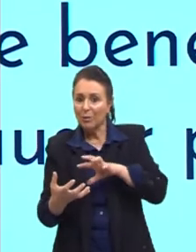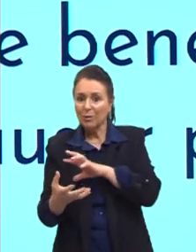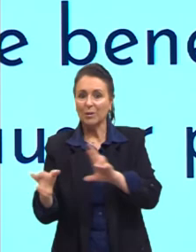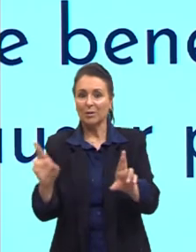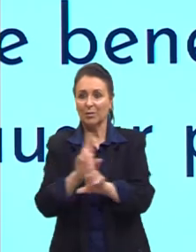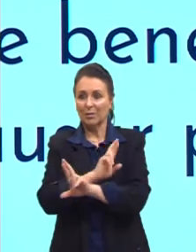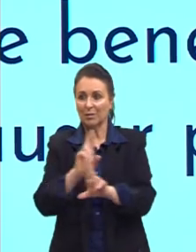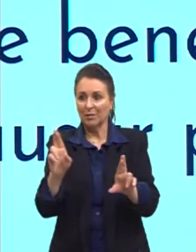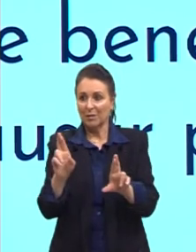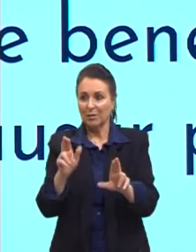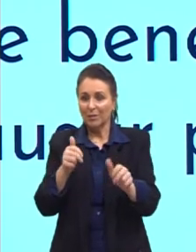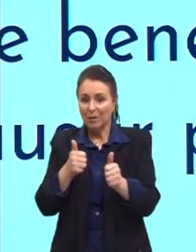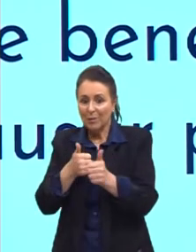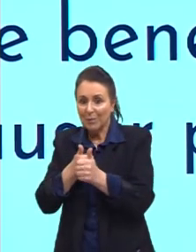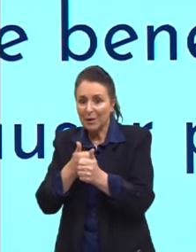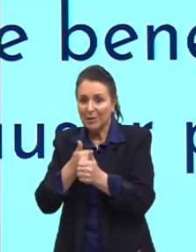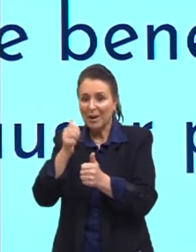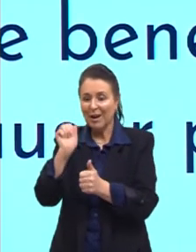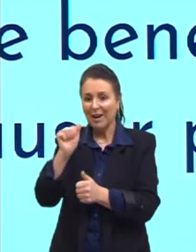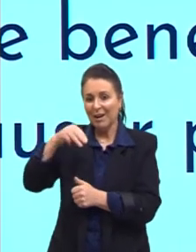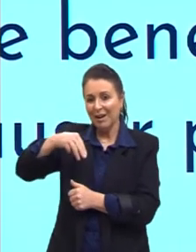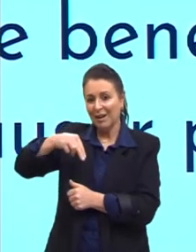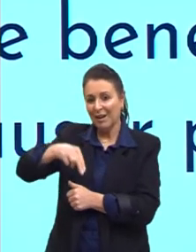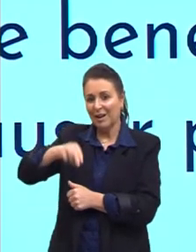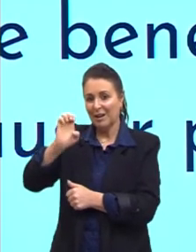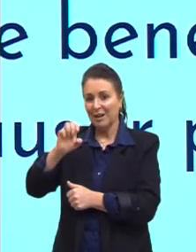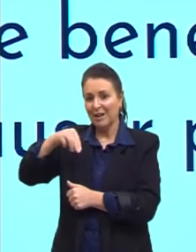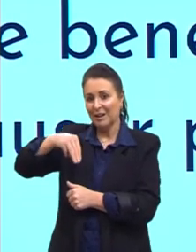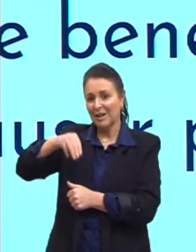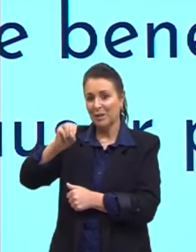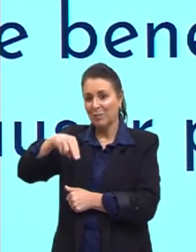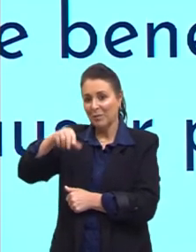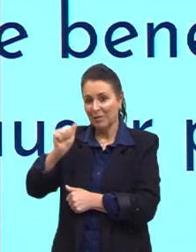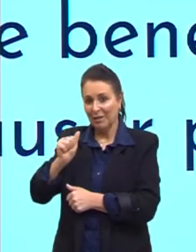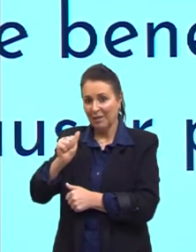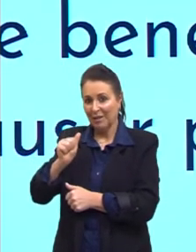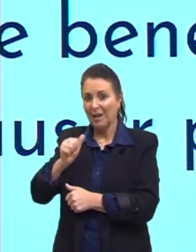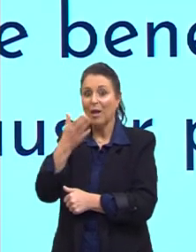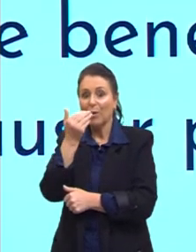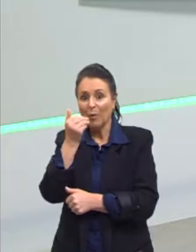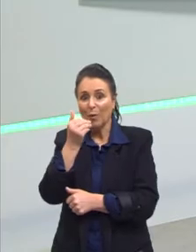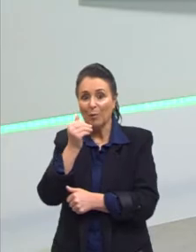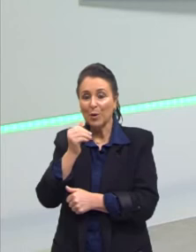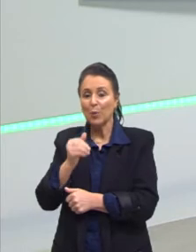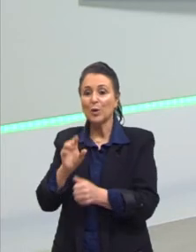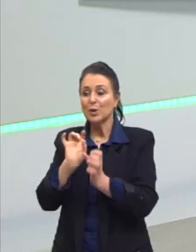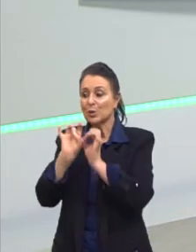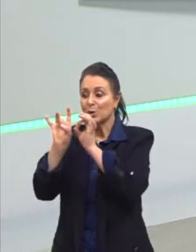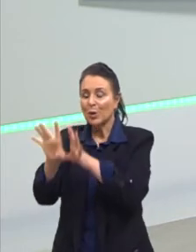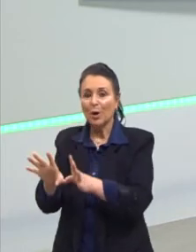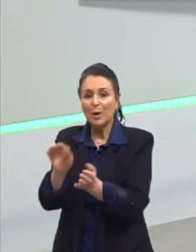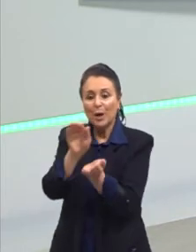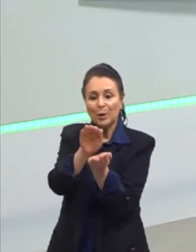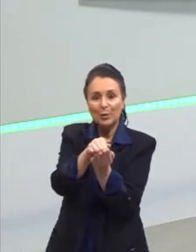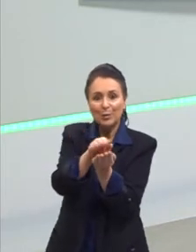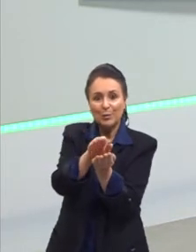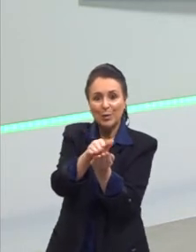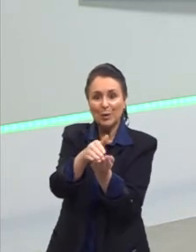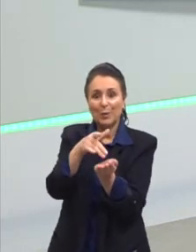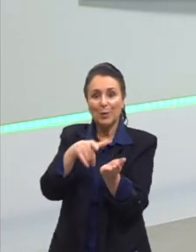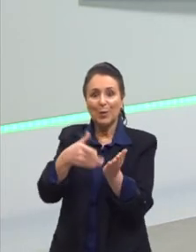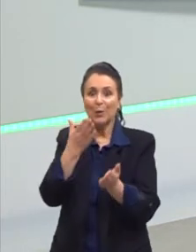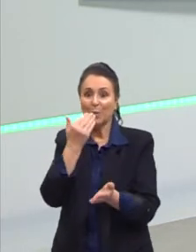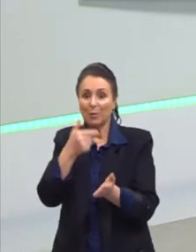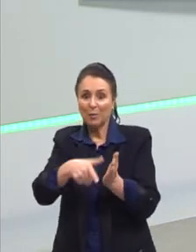tubarão, catando ali os restos que o tubarão se alimenta. E a rêmora fica catando os restinhos que sobram ali ao